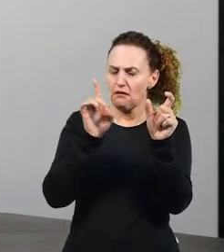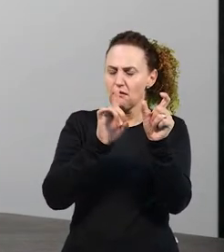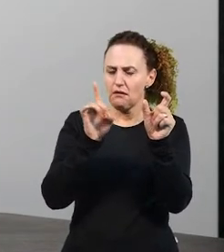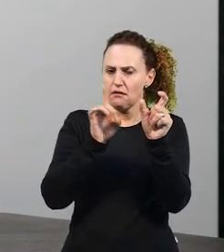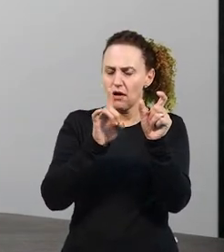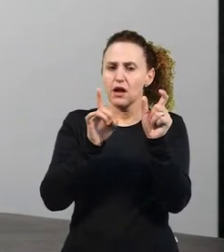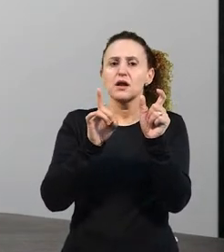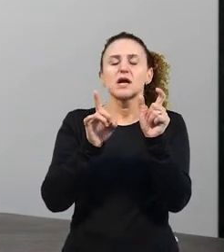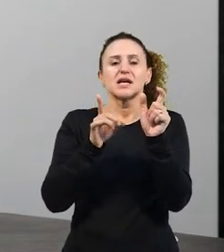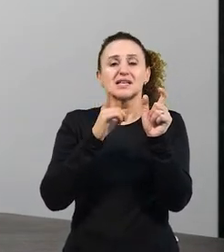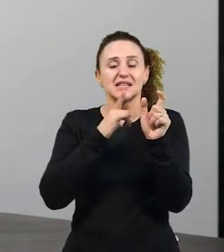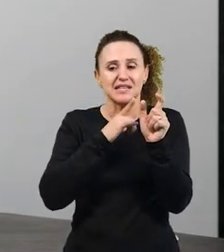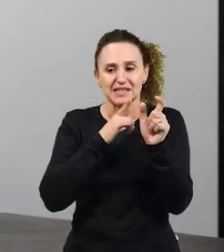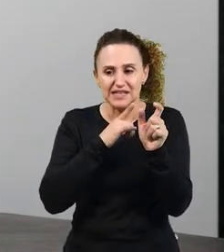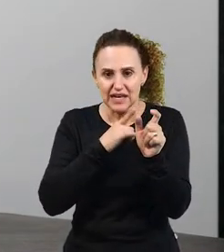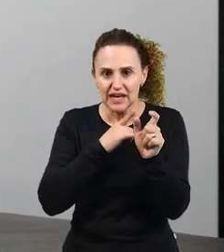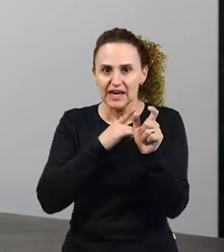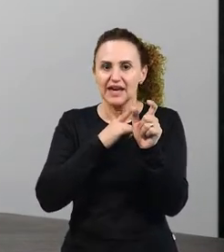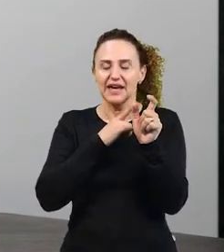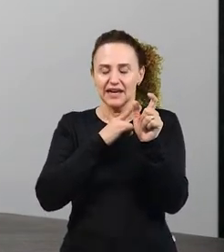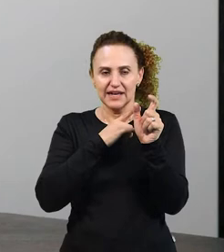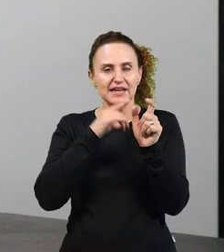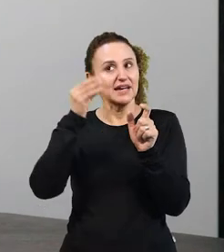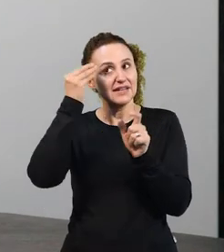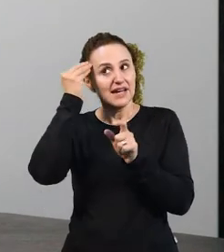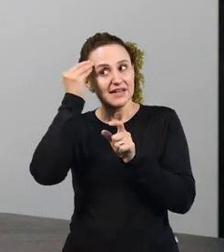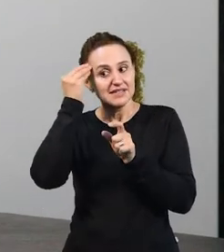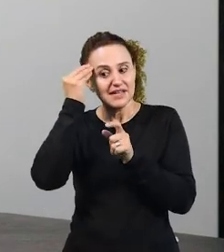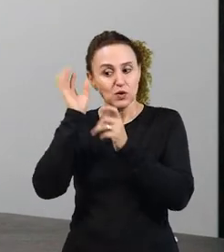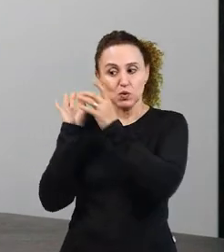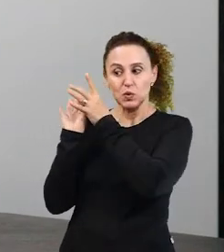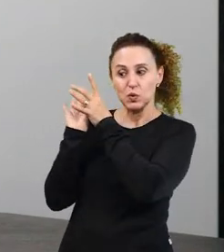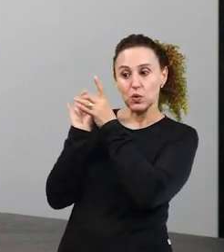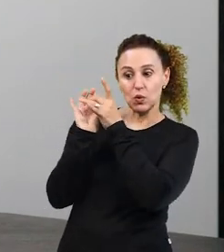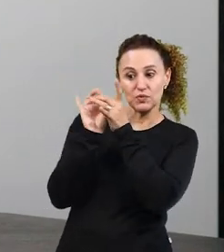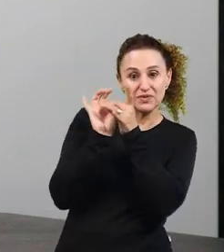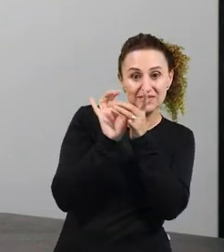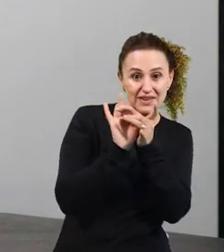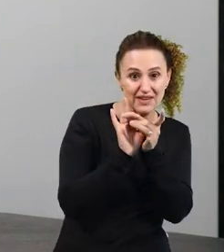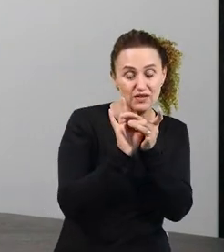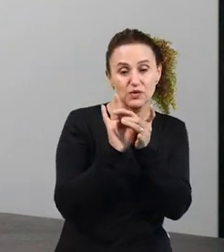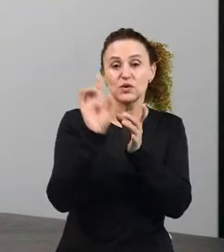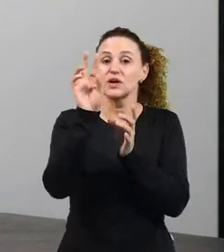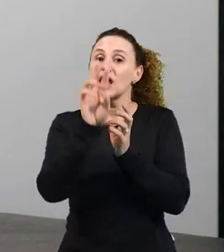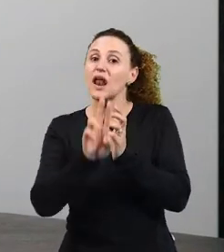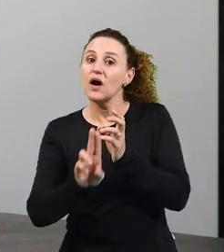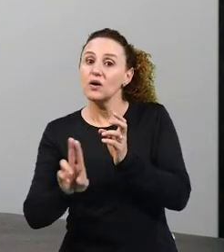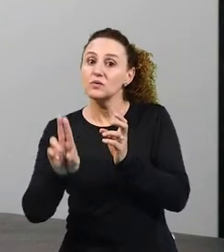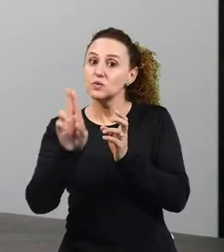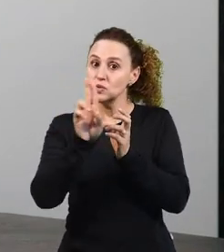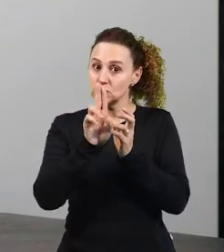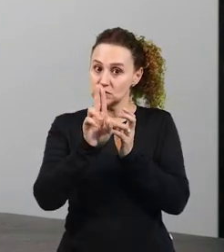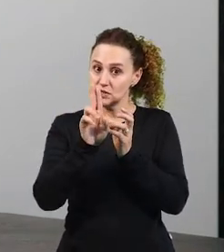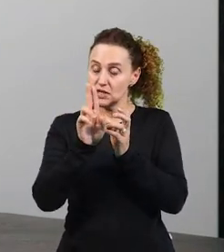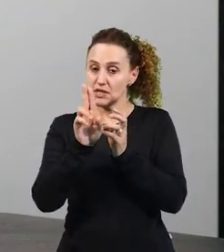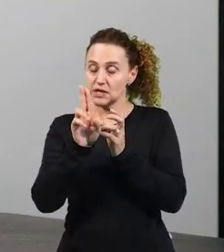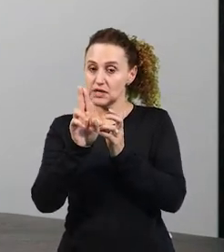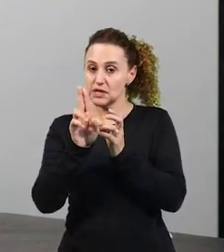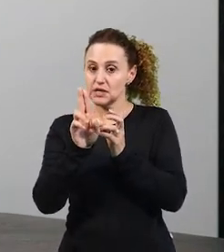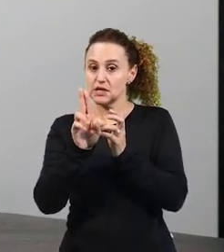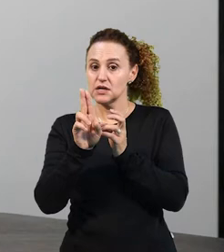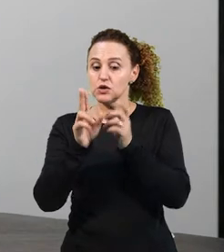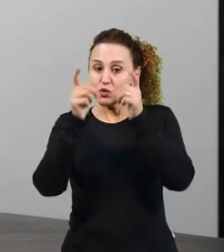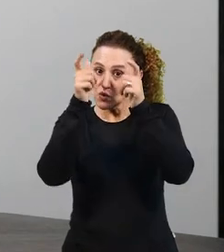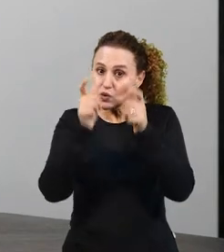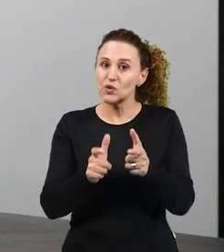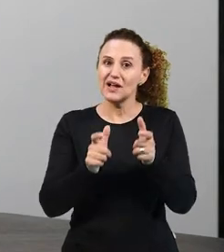a palavra no contexto, pensando na função que ela ocupa, que ela tem, na posição